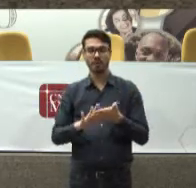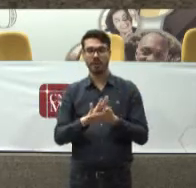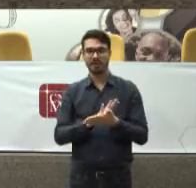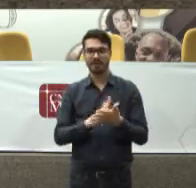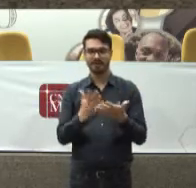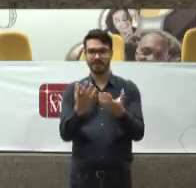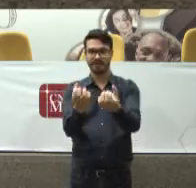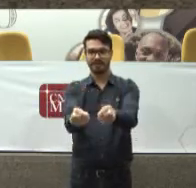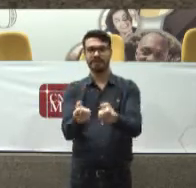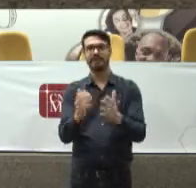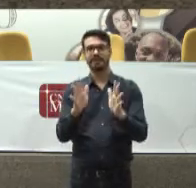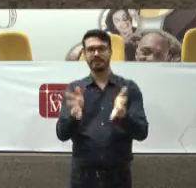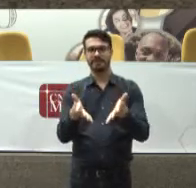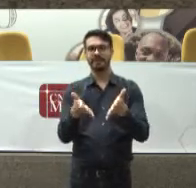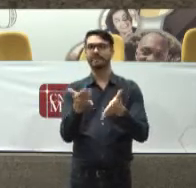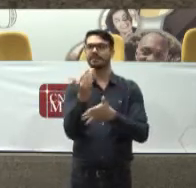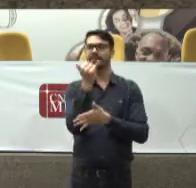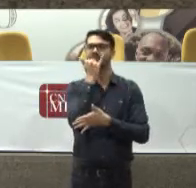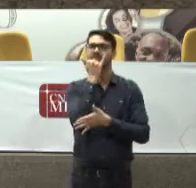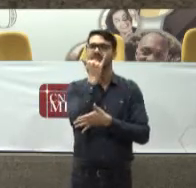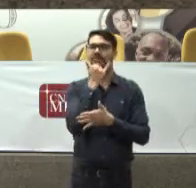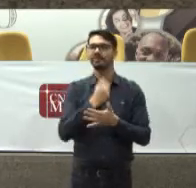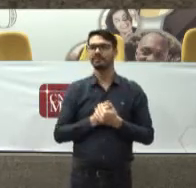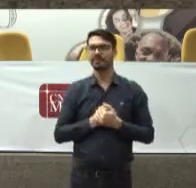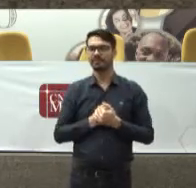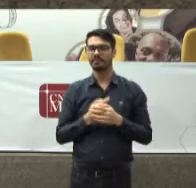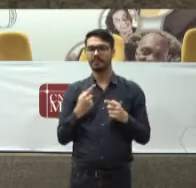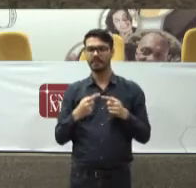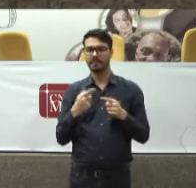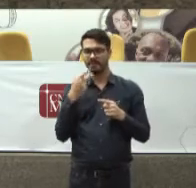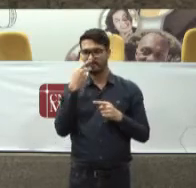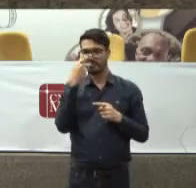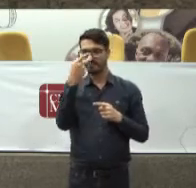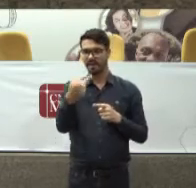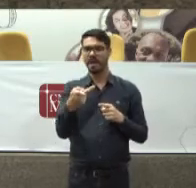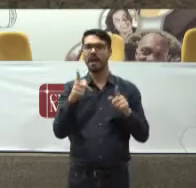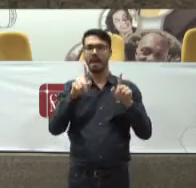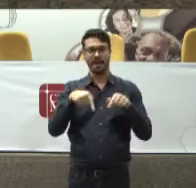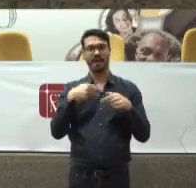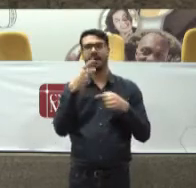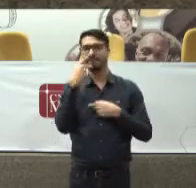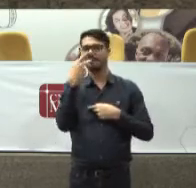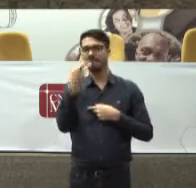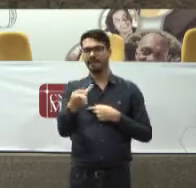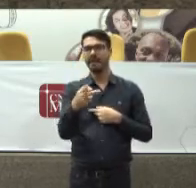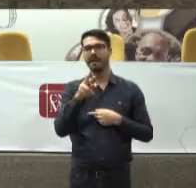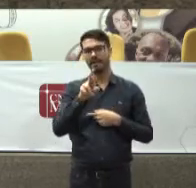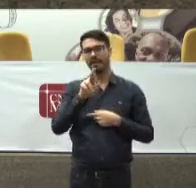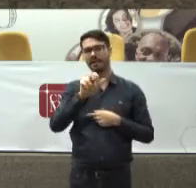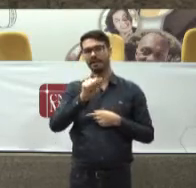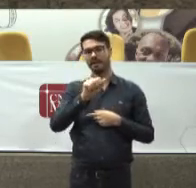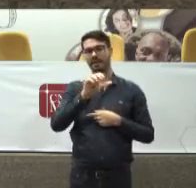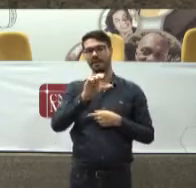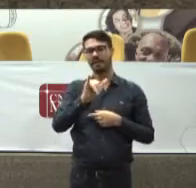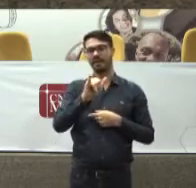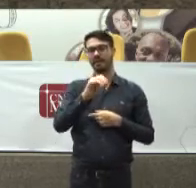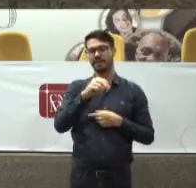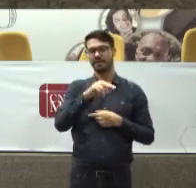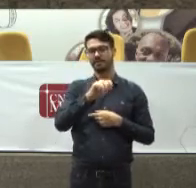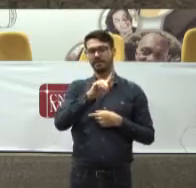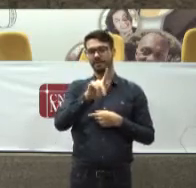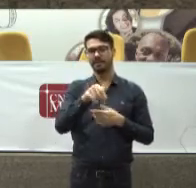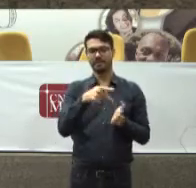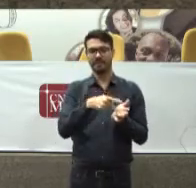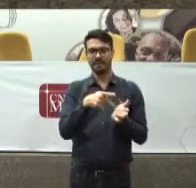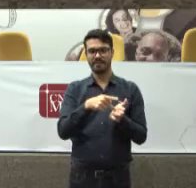Então eu já peço Desculpas aqui Porque a minha fala É a fala Da racionalidade É daquela verdade